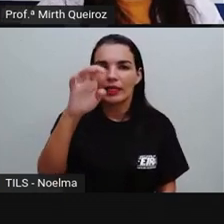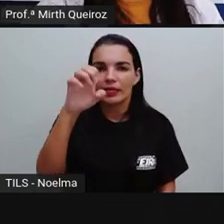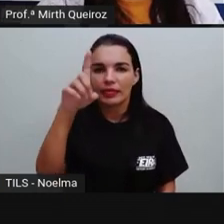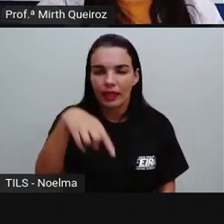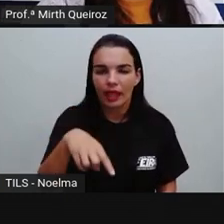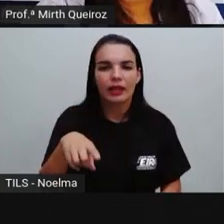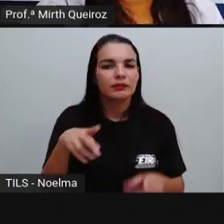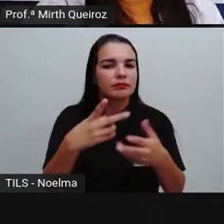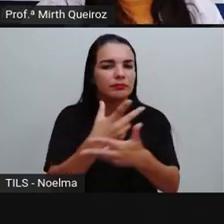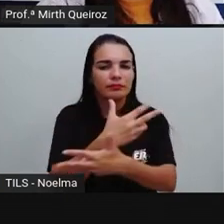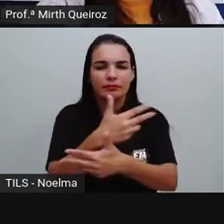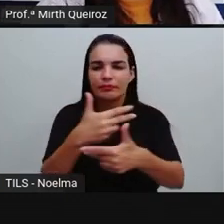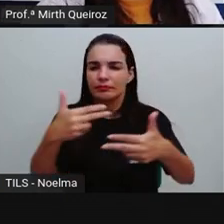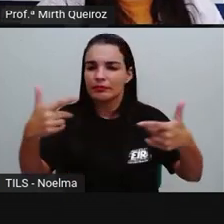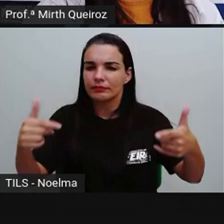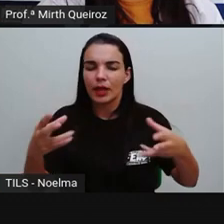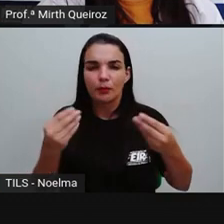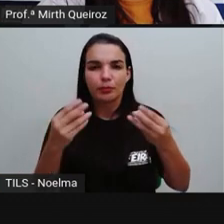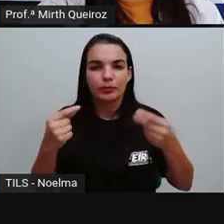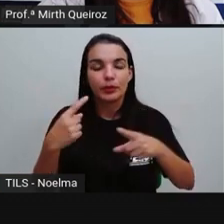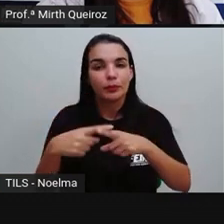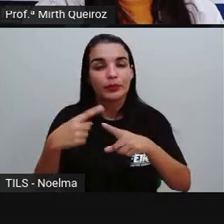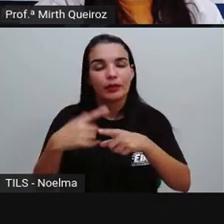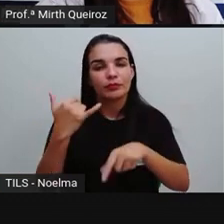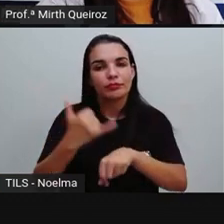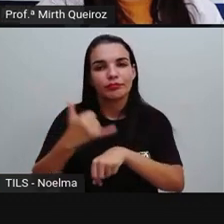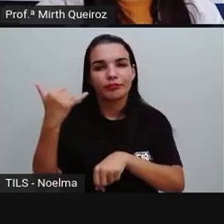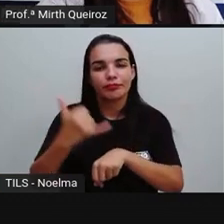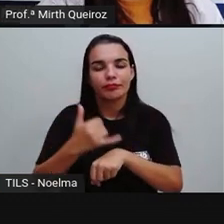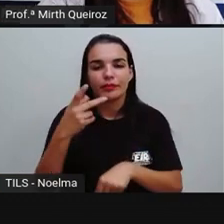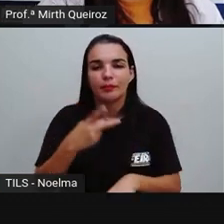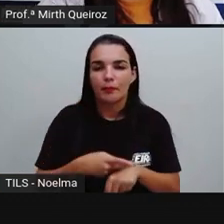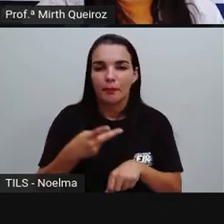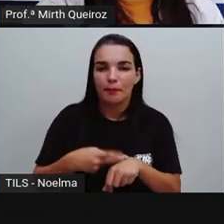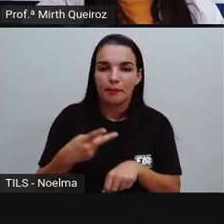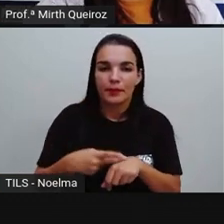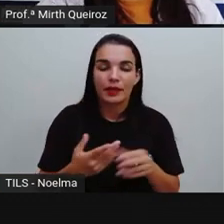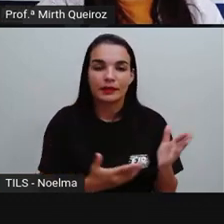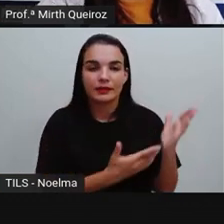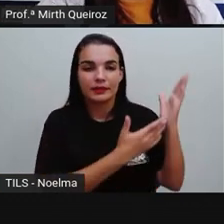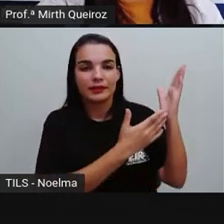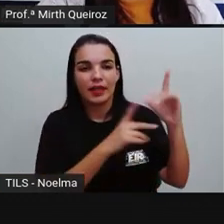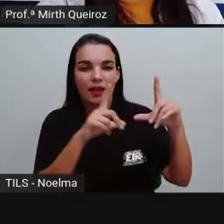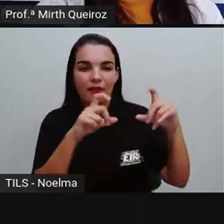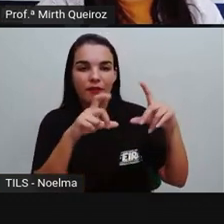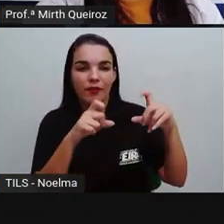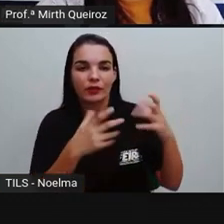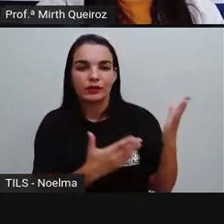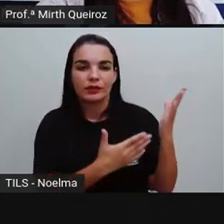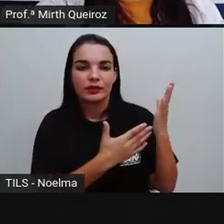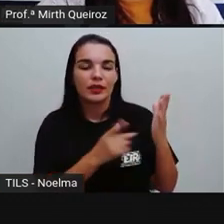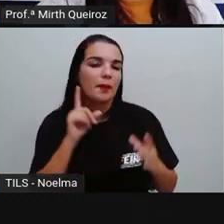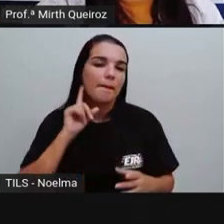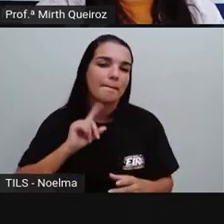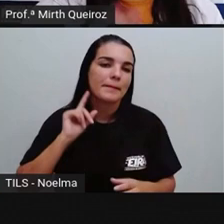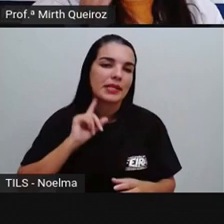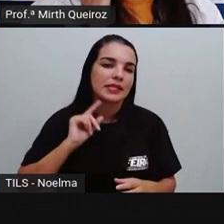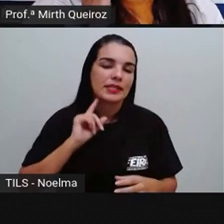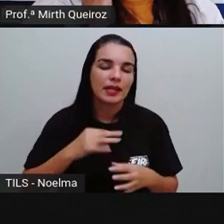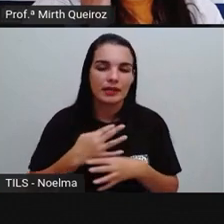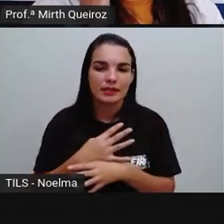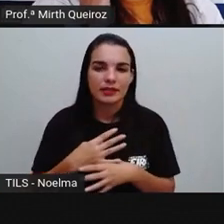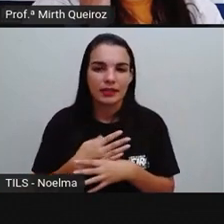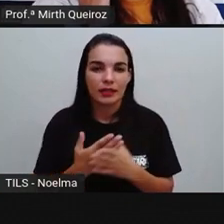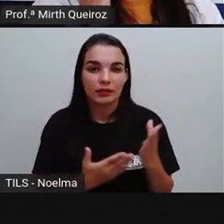surgiram durante a mineração. E aqui a gente tem uma foto aí de Vila Rica, Minas Gerais. E a gente já